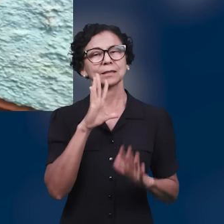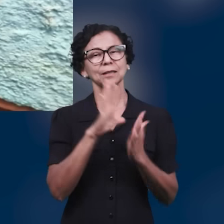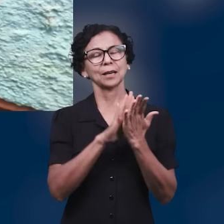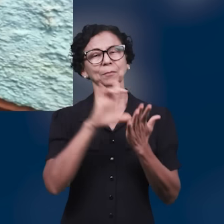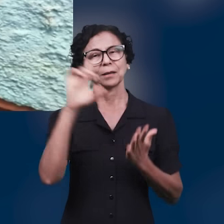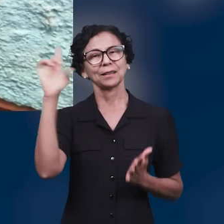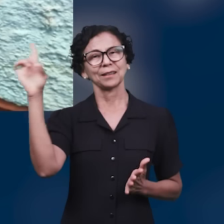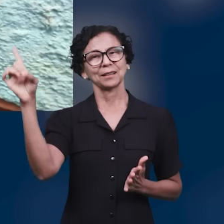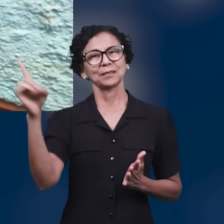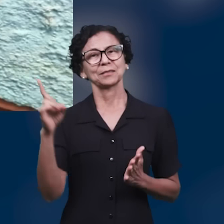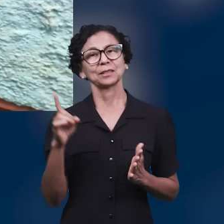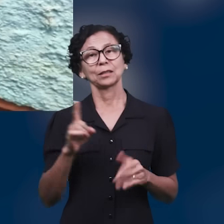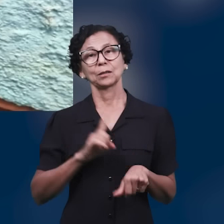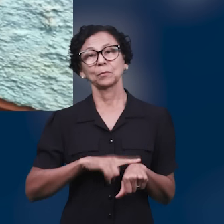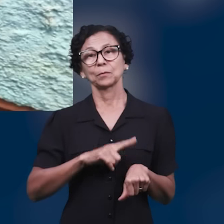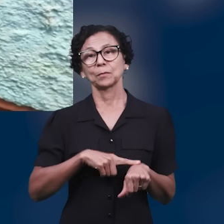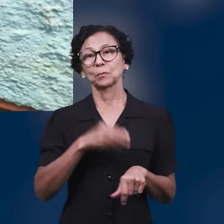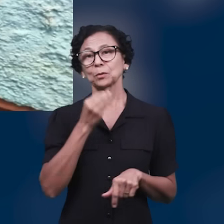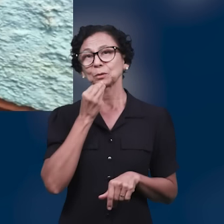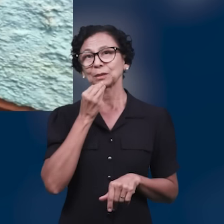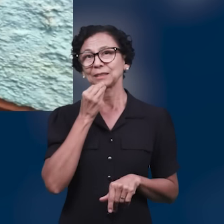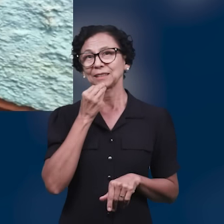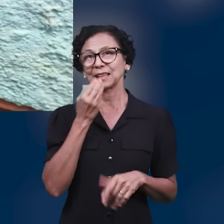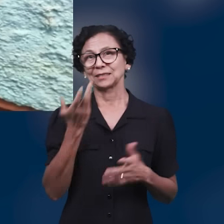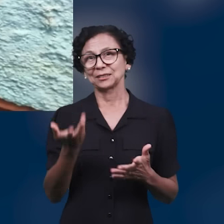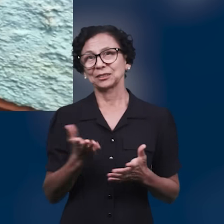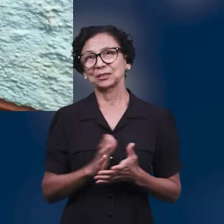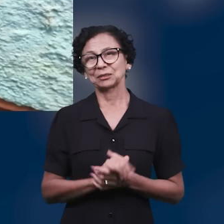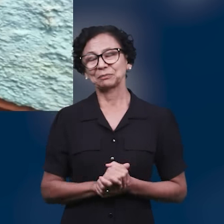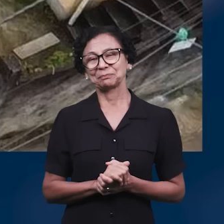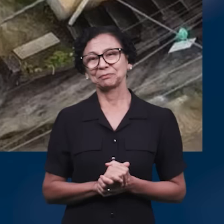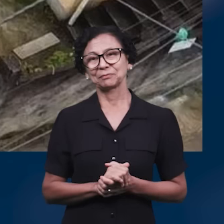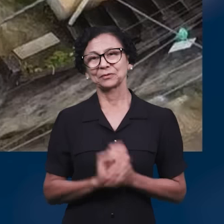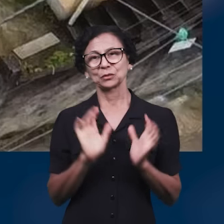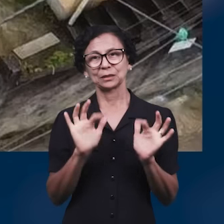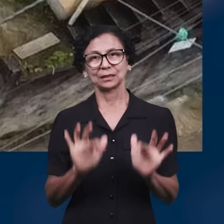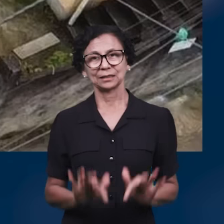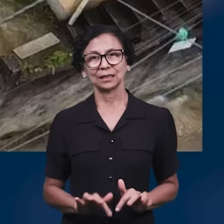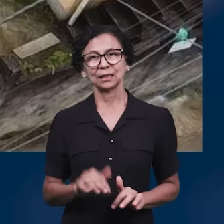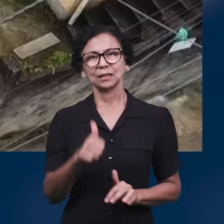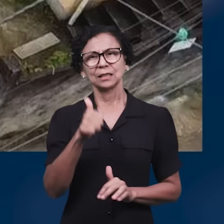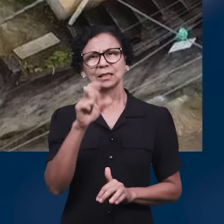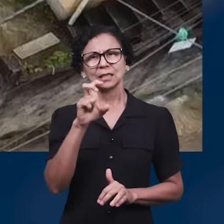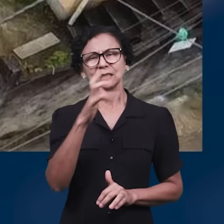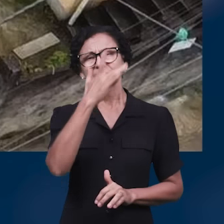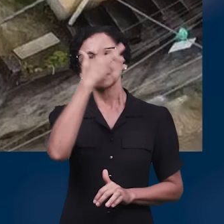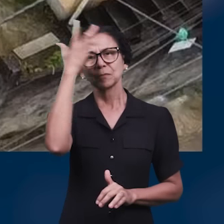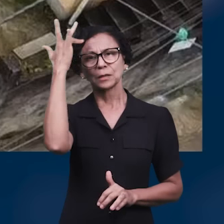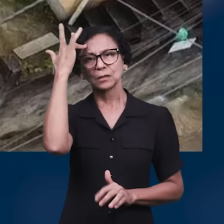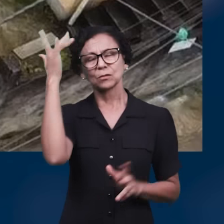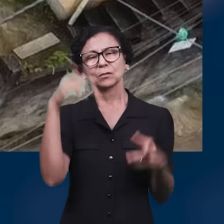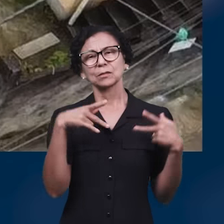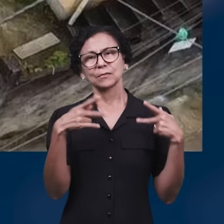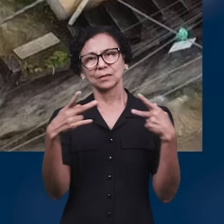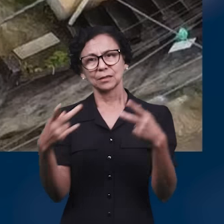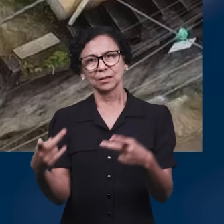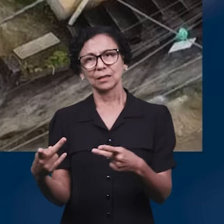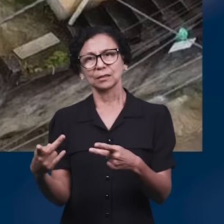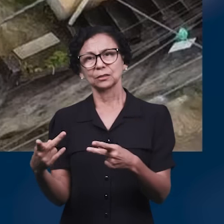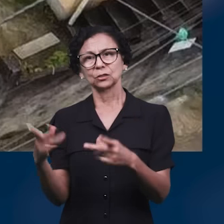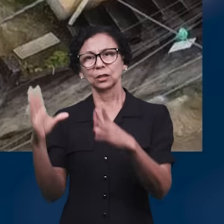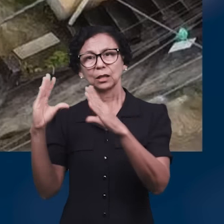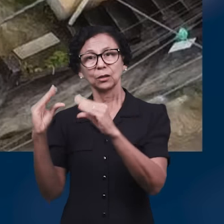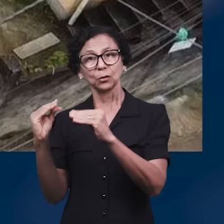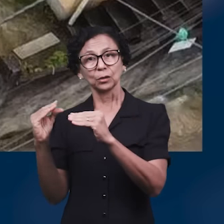Senhor. É tempo de oportunidade. E assim, no encerramento, cerca de 15 visitantes estiveram presentes no